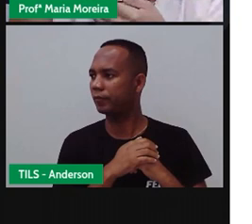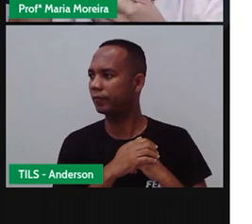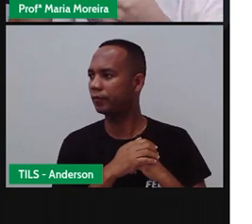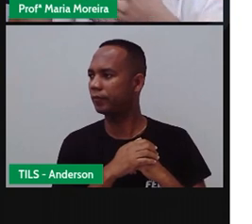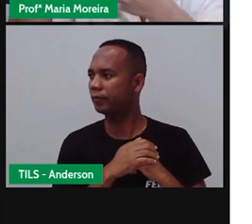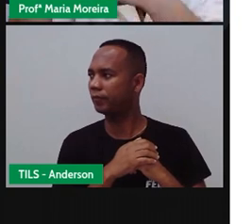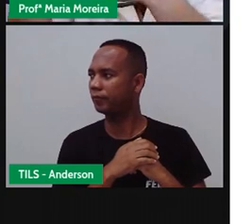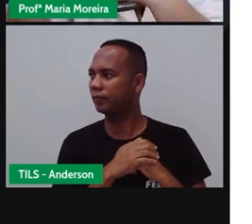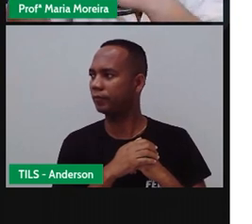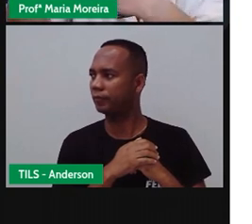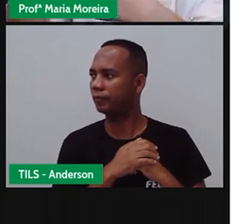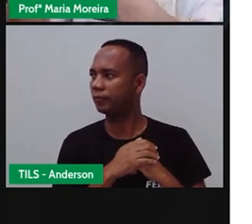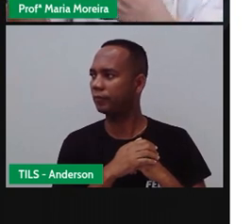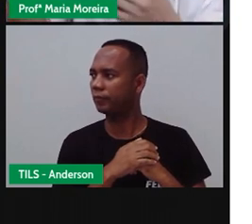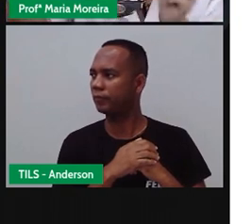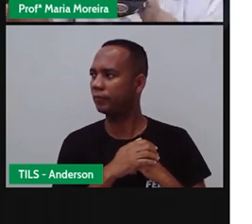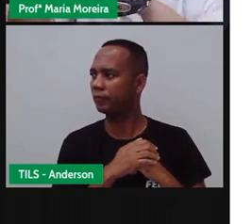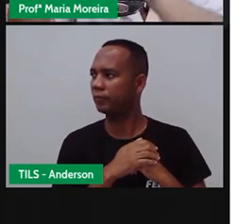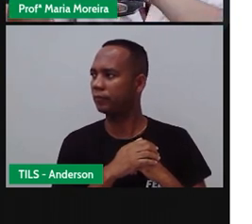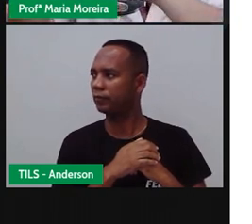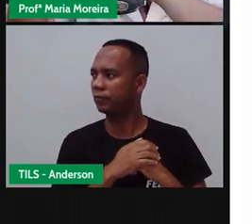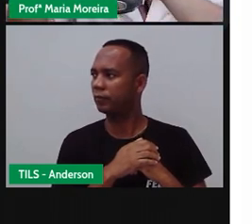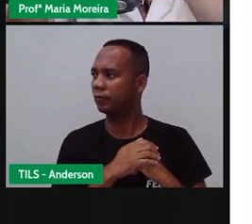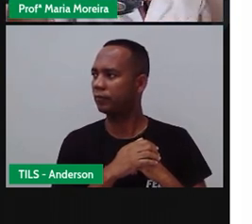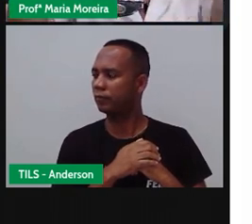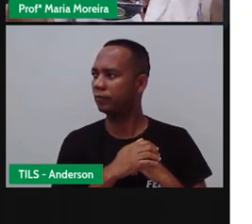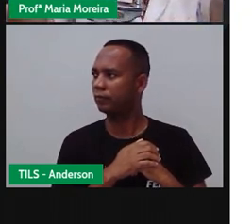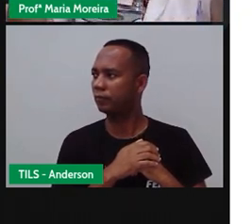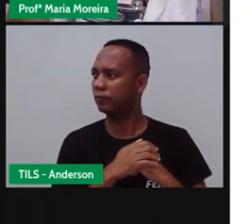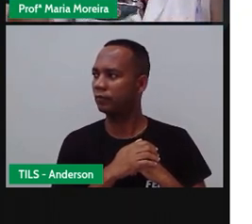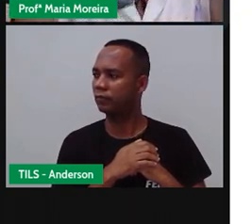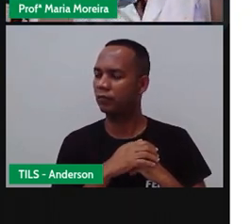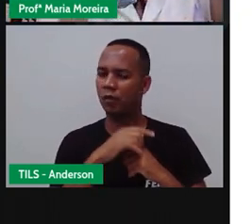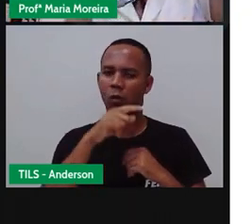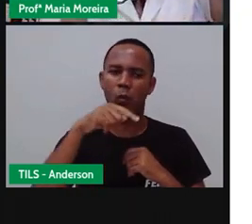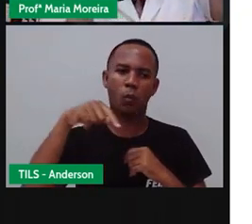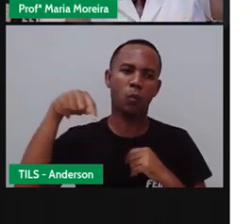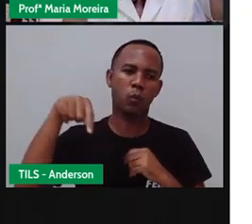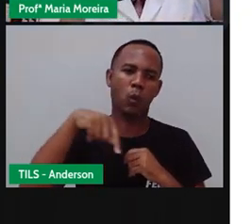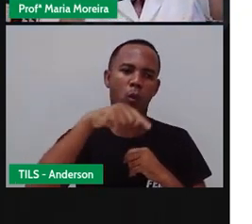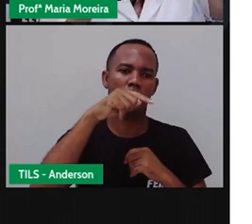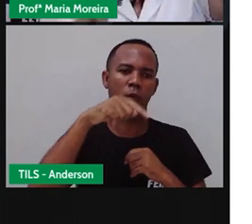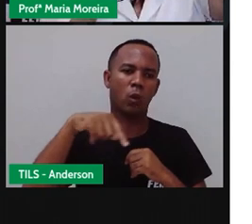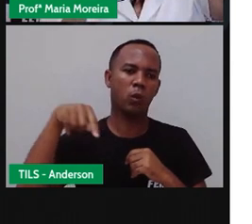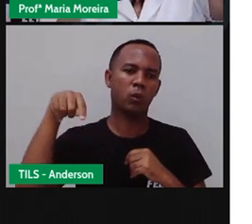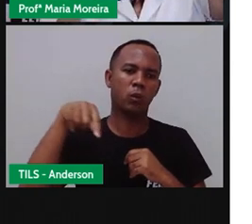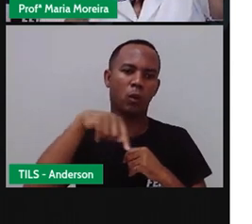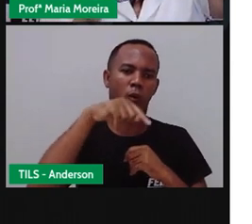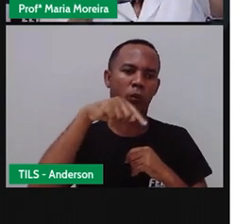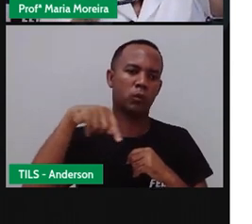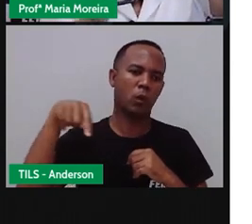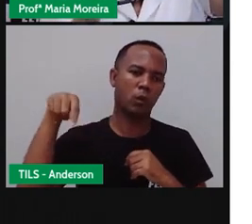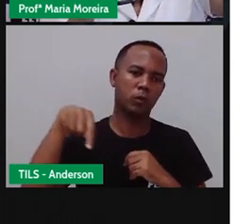E aí, que tinham essa parte aqui, que eram... Que são chamadas de pêndulo, que ficaram balançando, né? Tipo esse aqui.